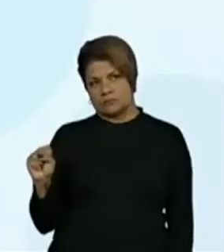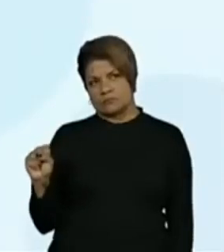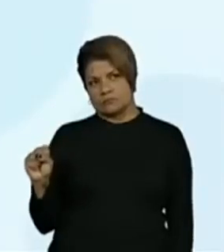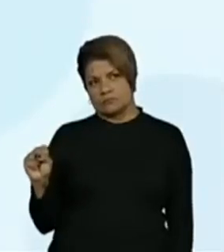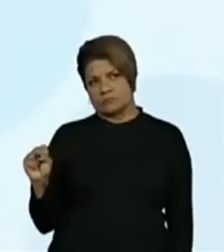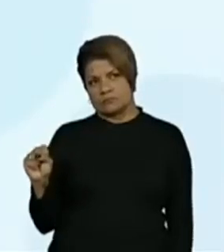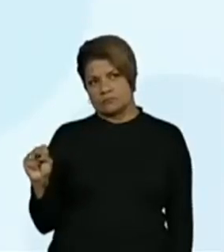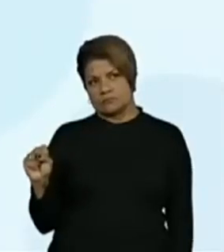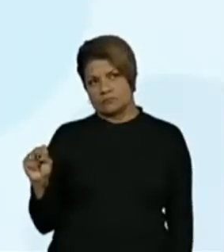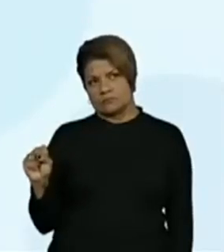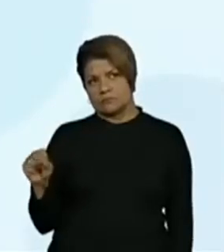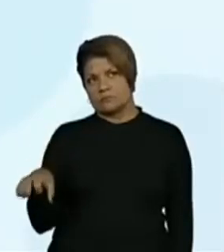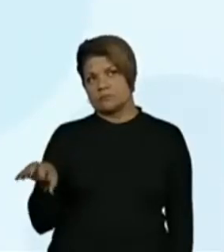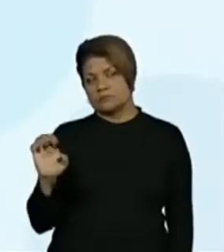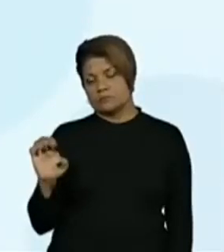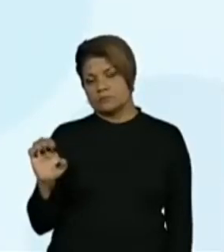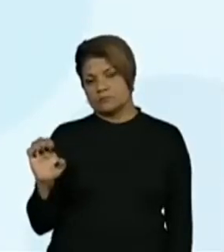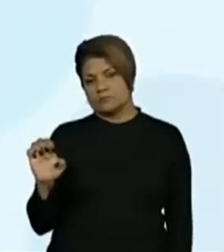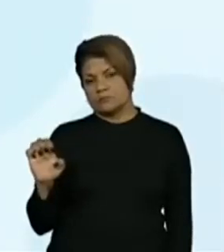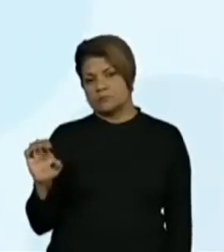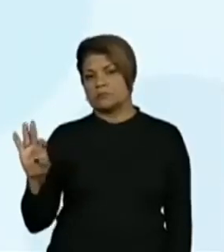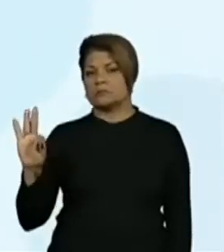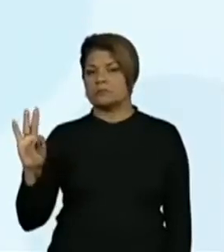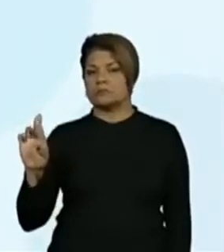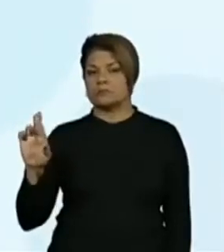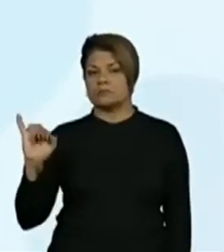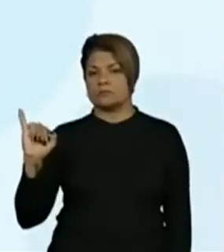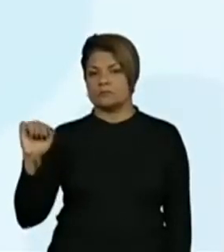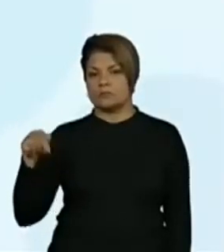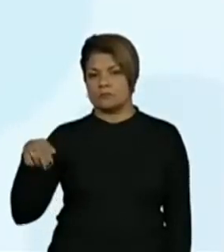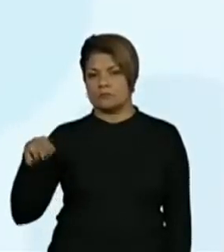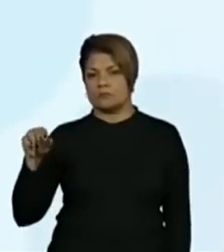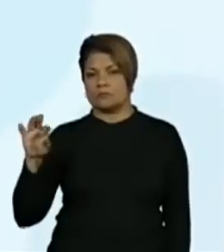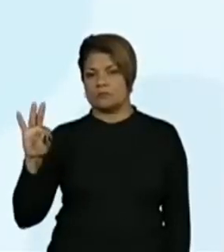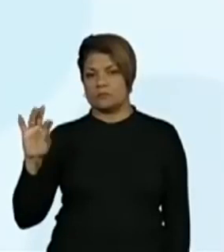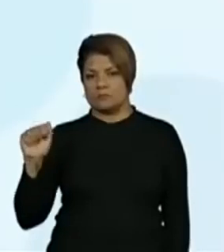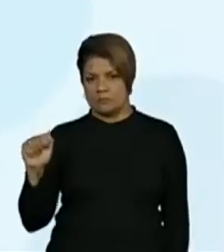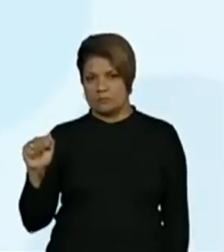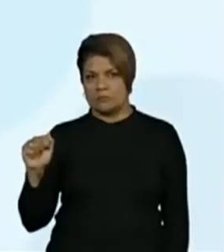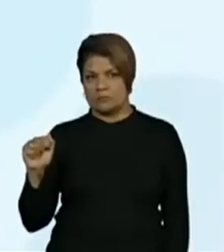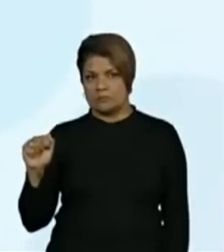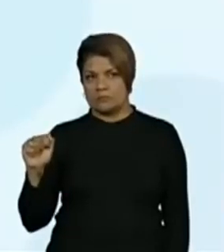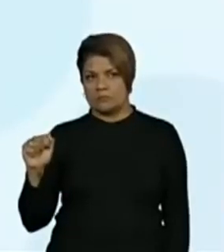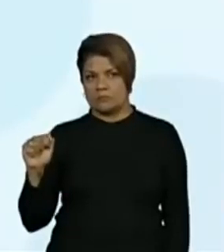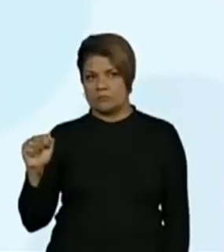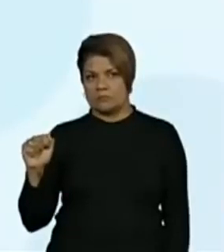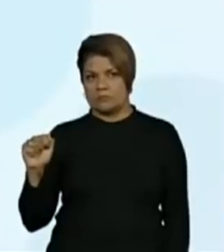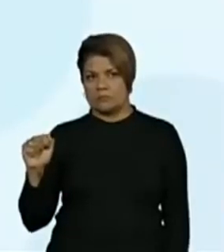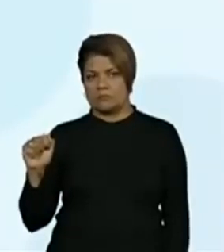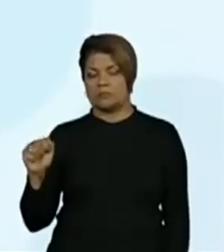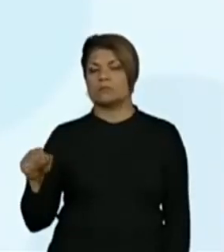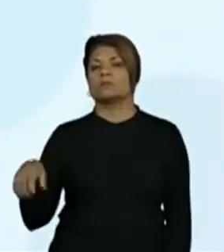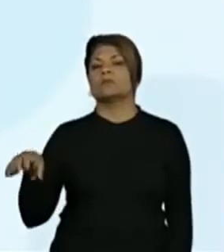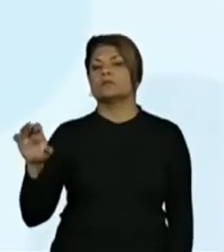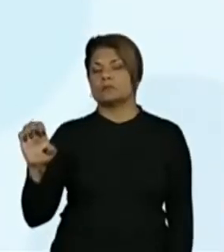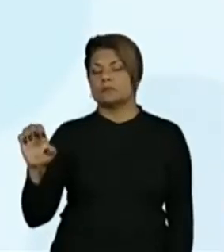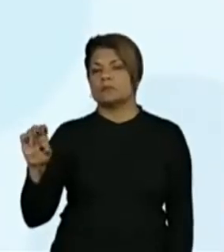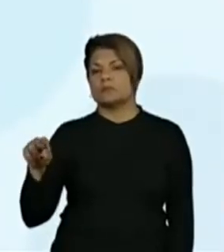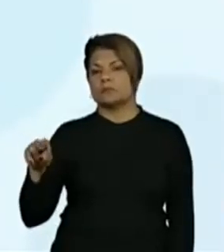739